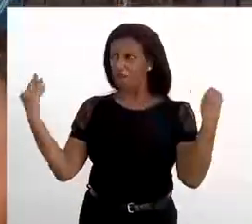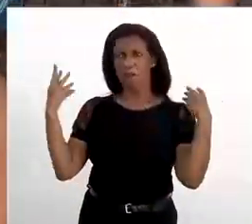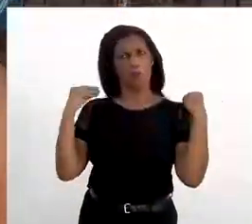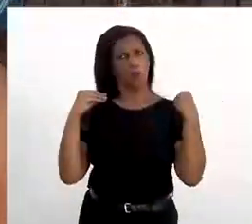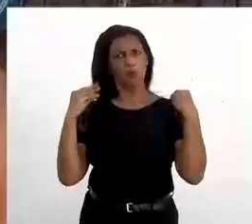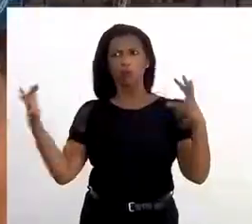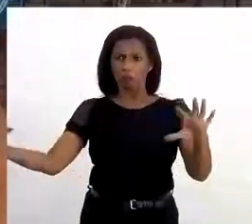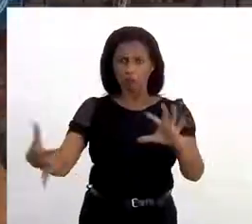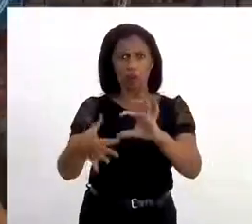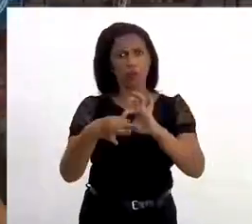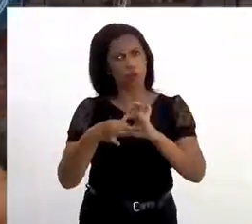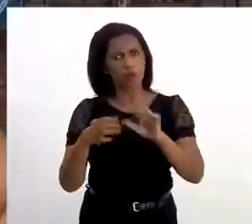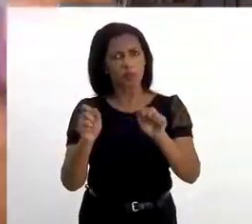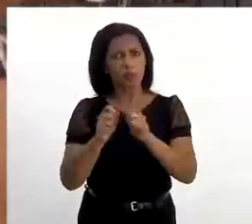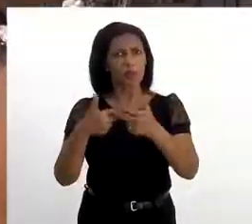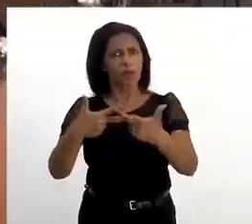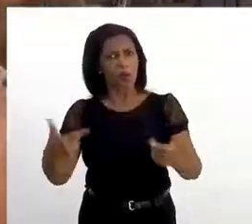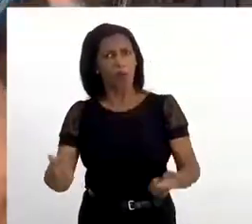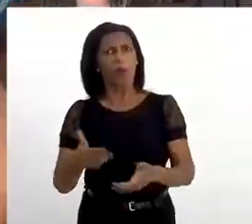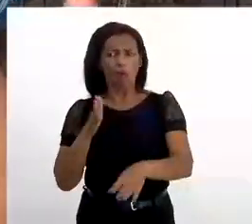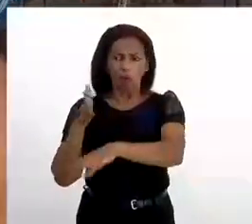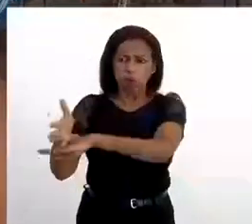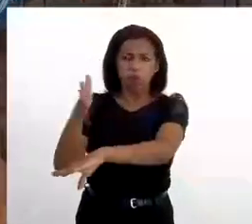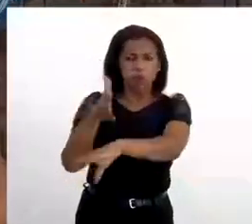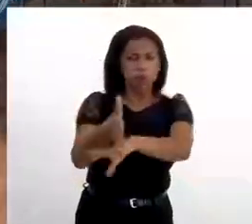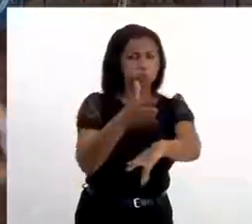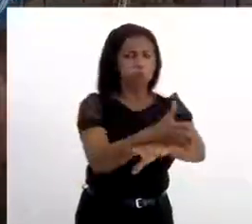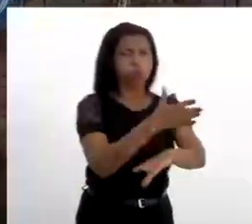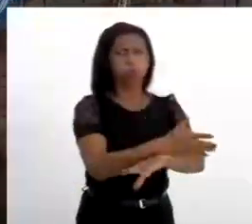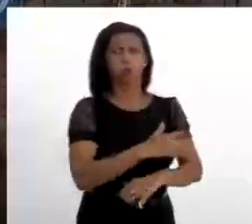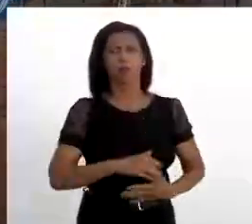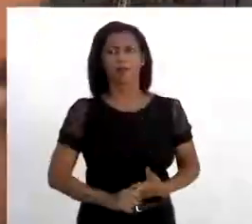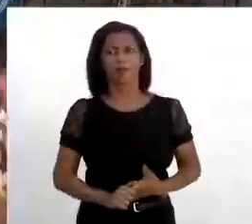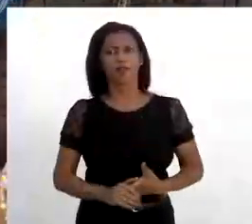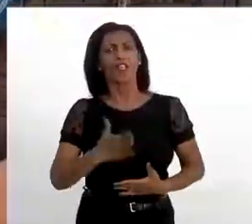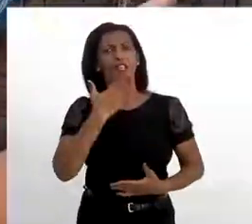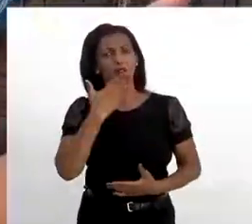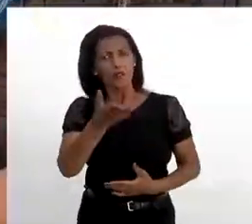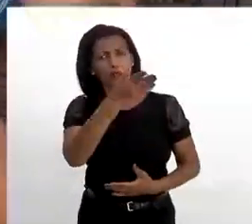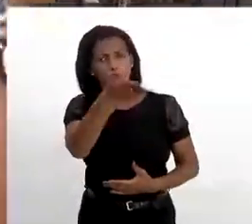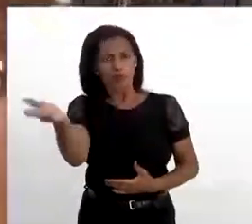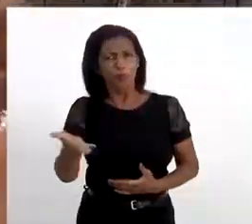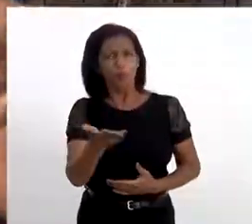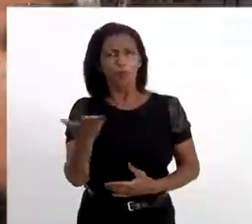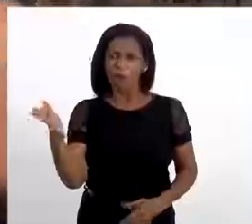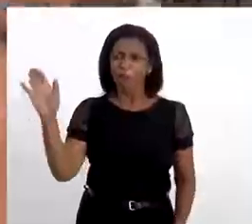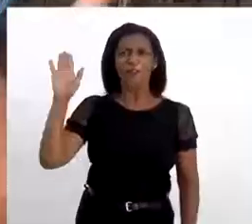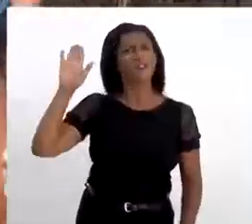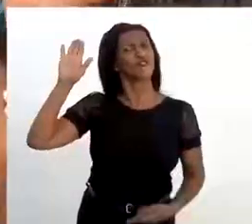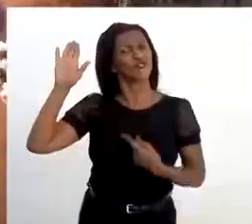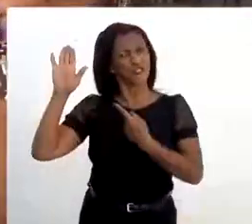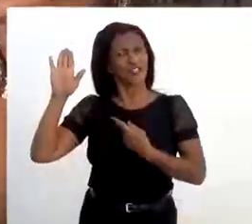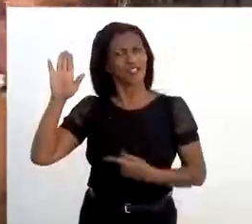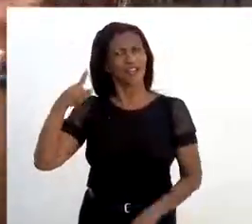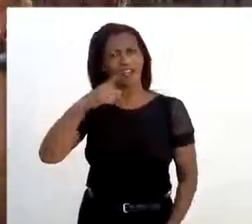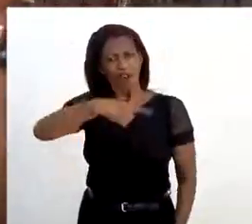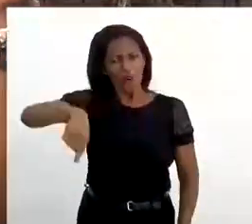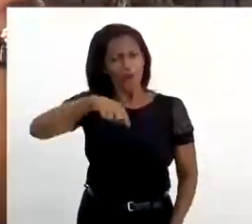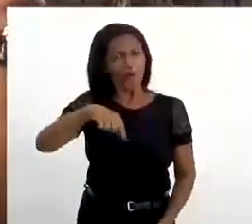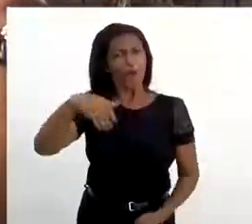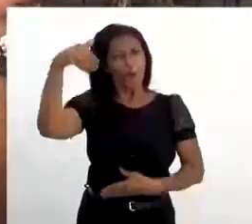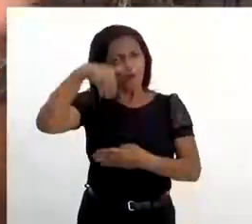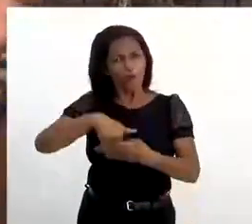muitos. Vamos nos unir e fazer alguma coisa. Vamos ocupar os espaços. Eu vivo lutando para que o povo se candidate. E para que o povo vote nos nossos